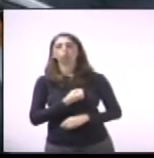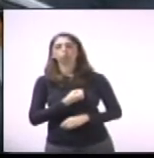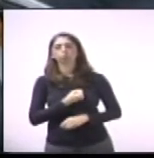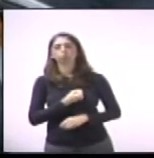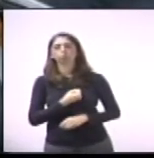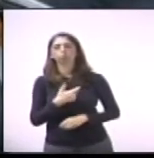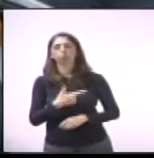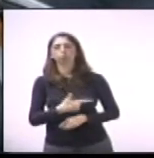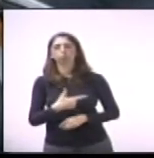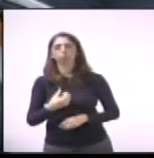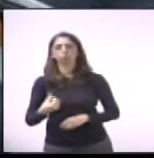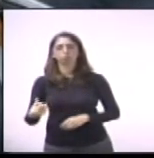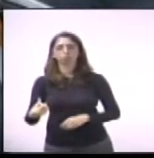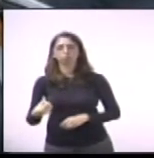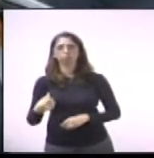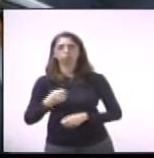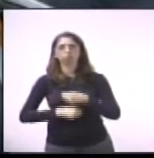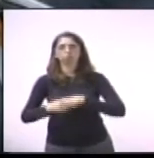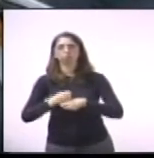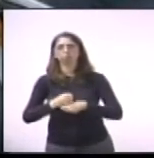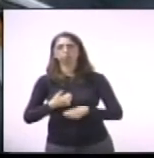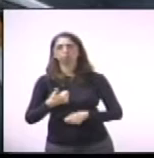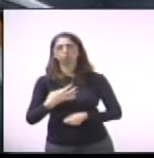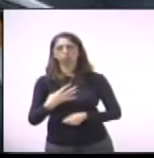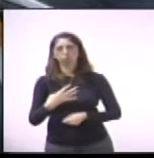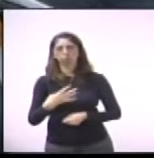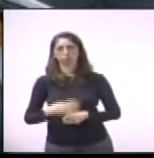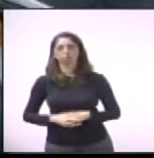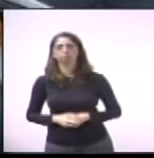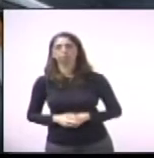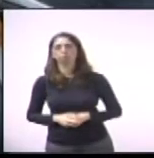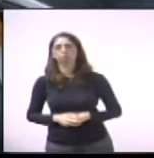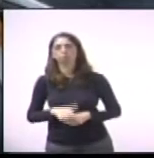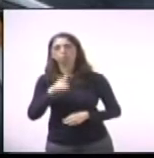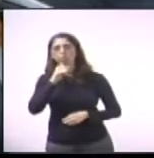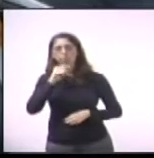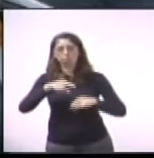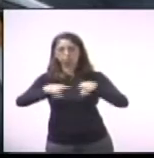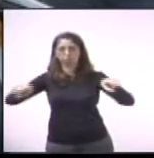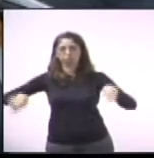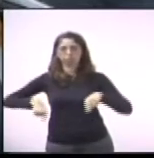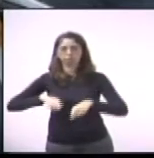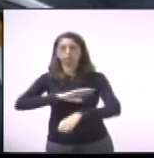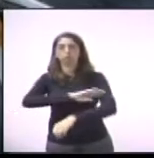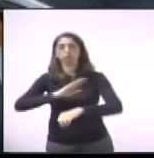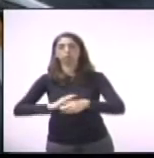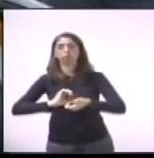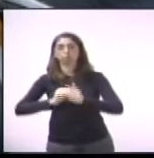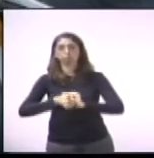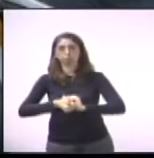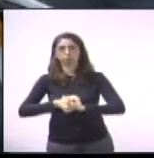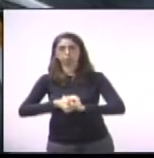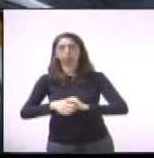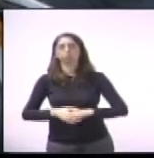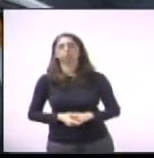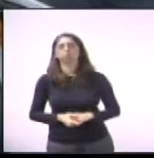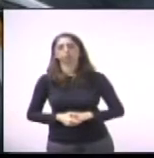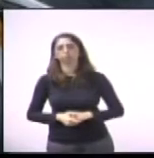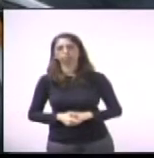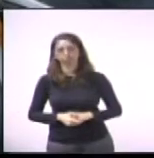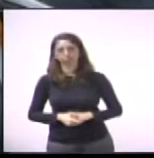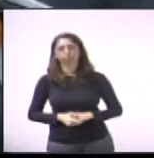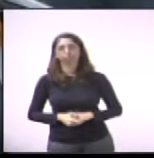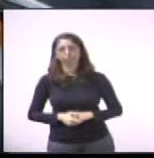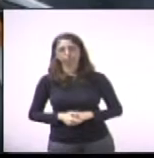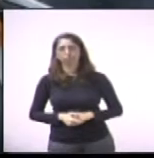266, barra 14, a respeito das piscinas do Ginásio de Esportes Vicente Amate, que